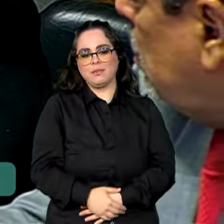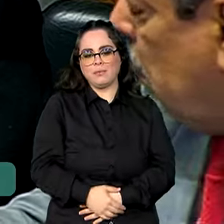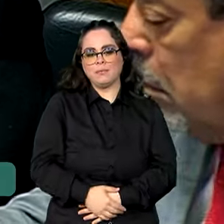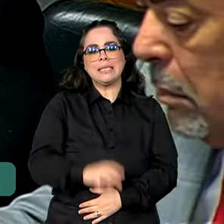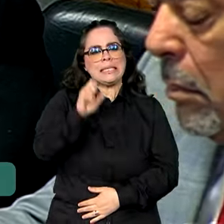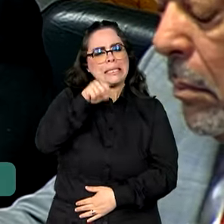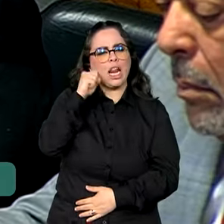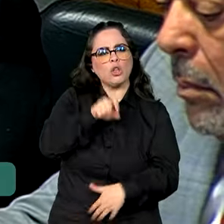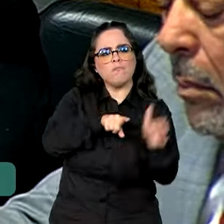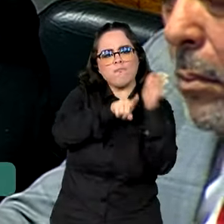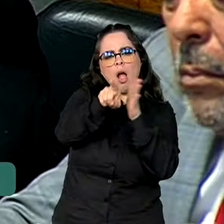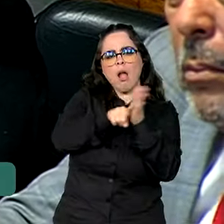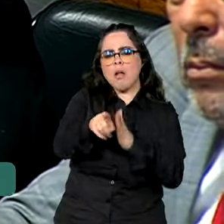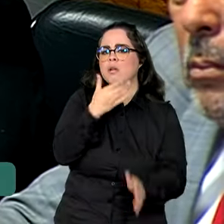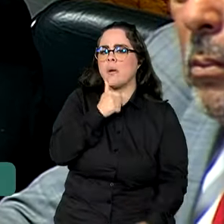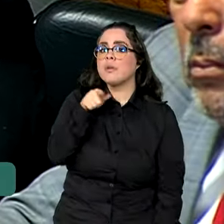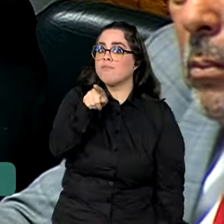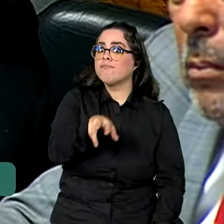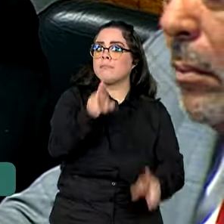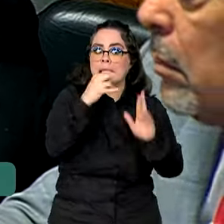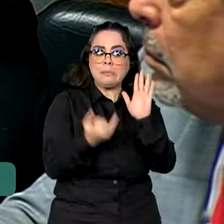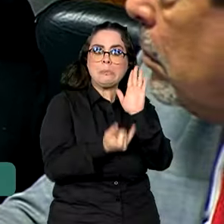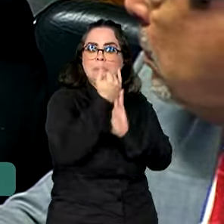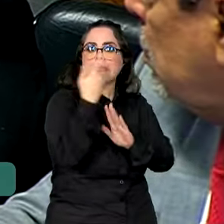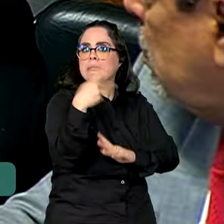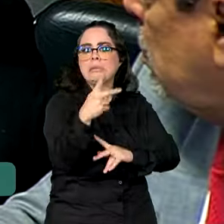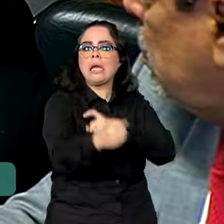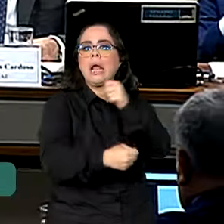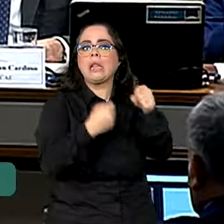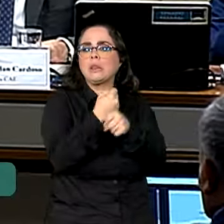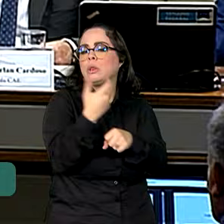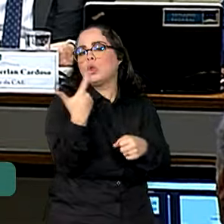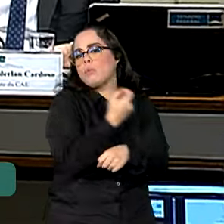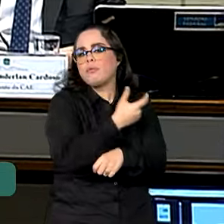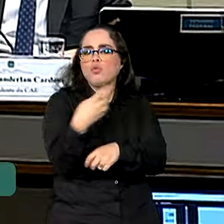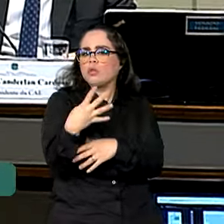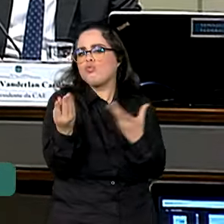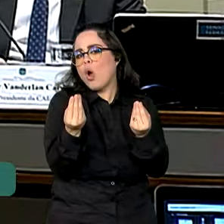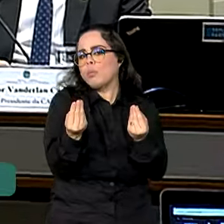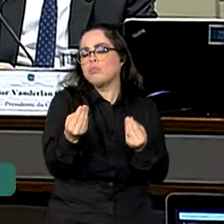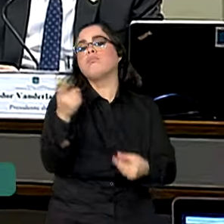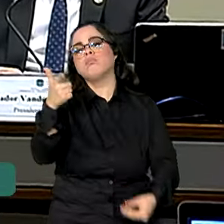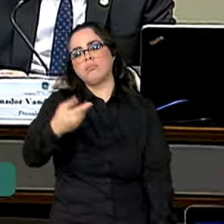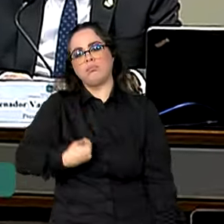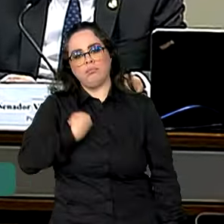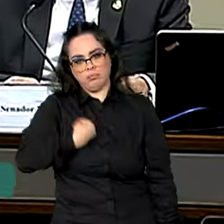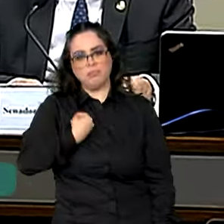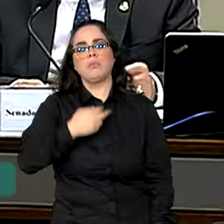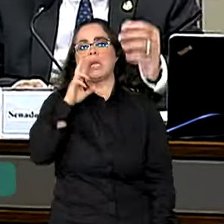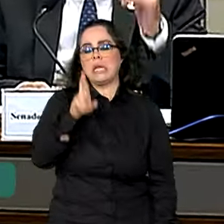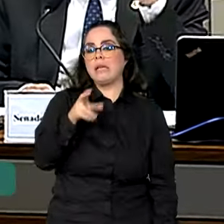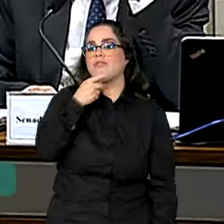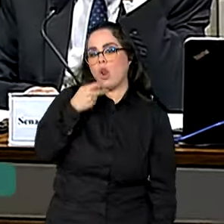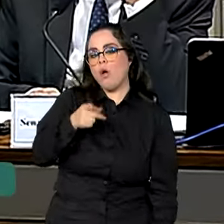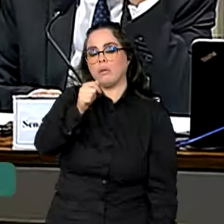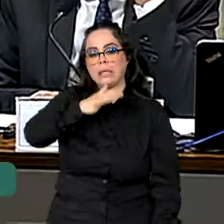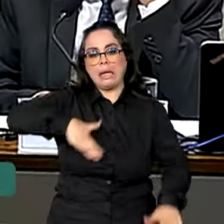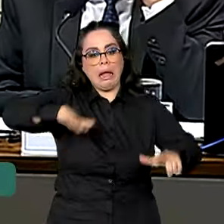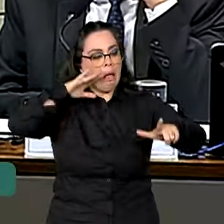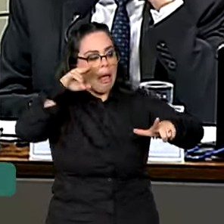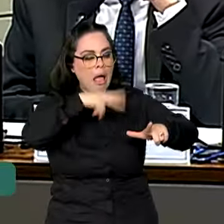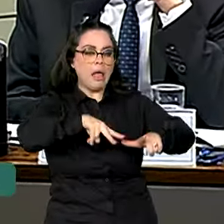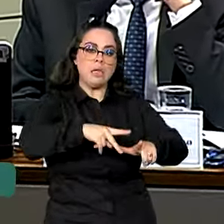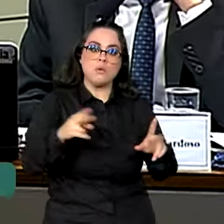pelos senadores sobre a expectativa de inflação para 2024, o atual diretor do Banco Central disse que o cenário mostra